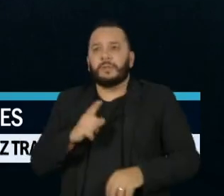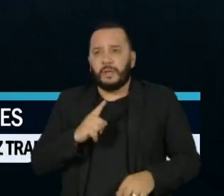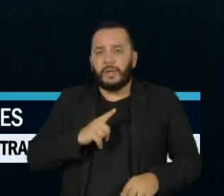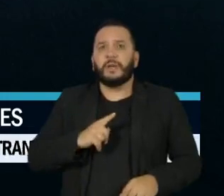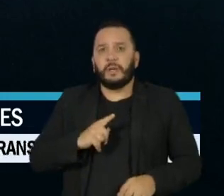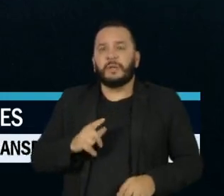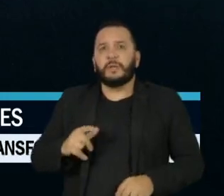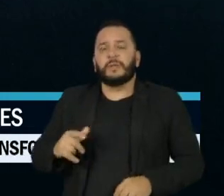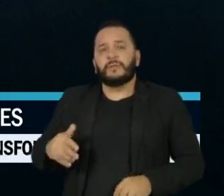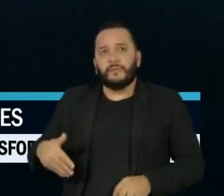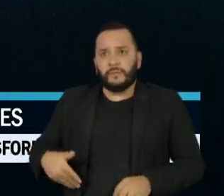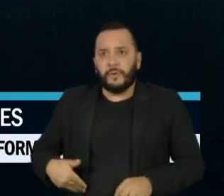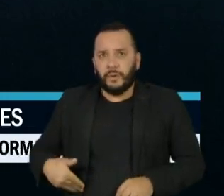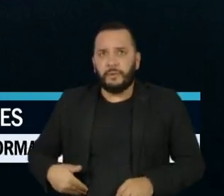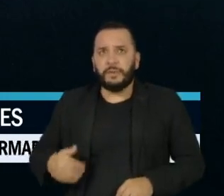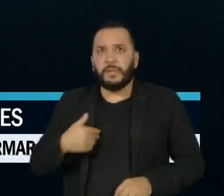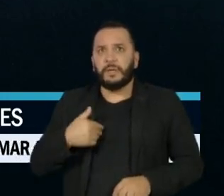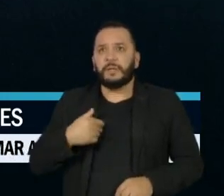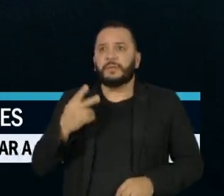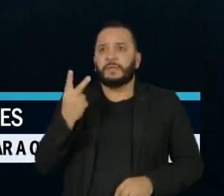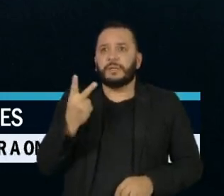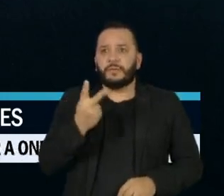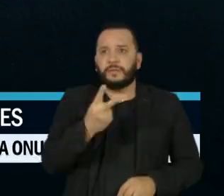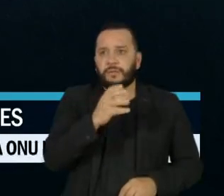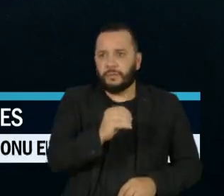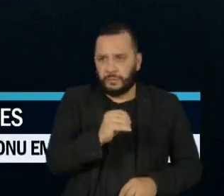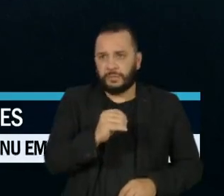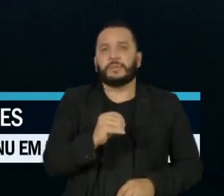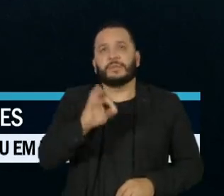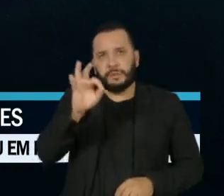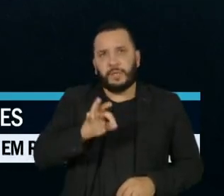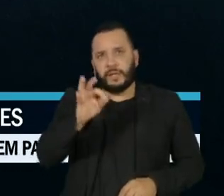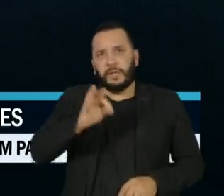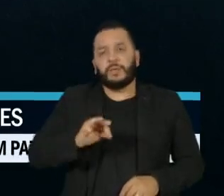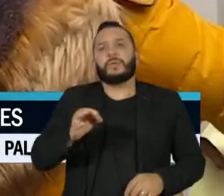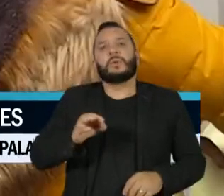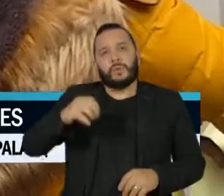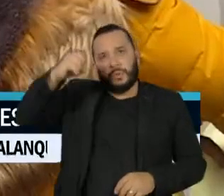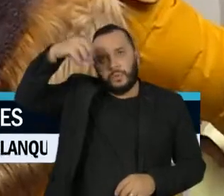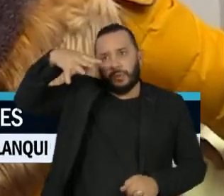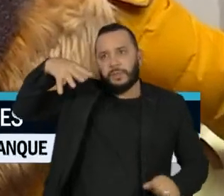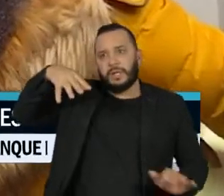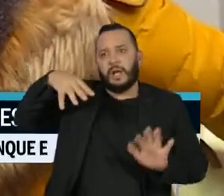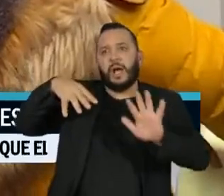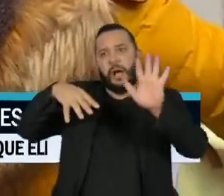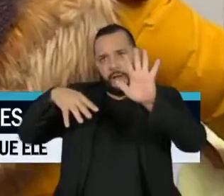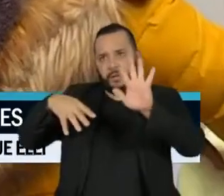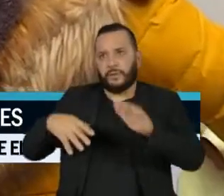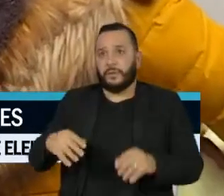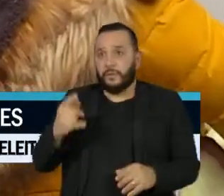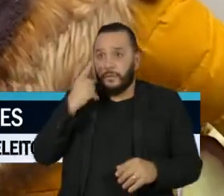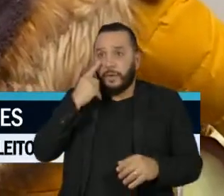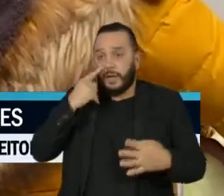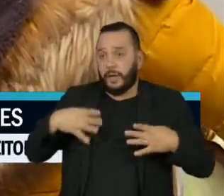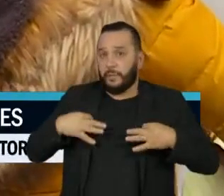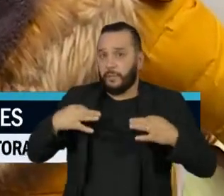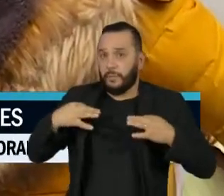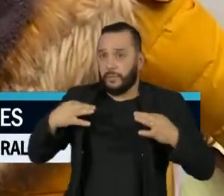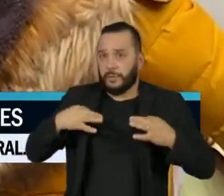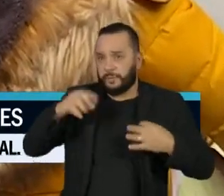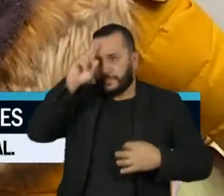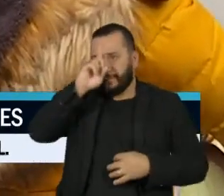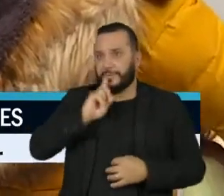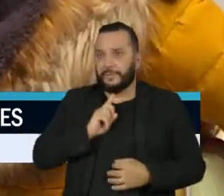E outra coisa, 220% de aumento agora na conta de luz. A partir de 1º de outubro. Repare na blusa que ela usa, é